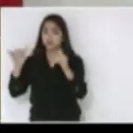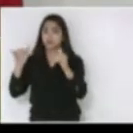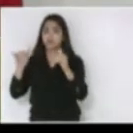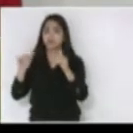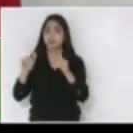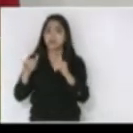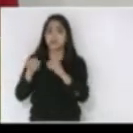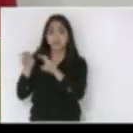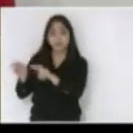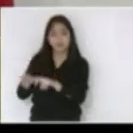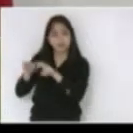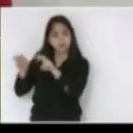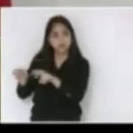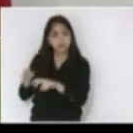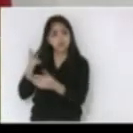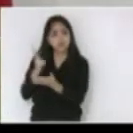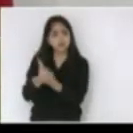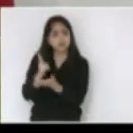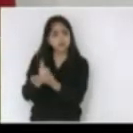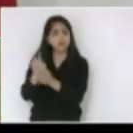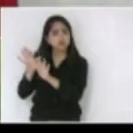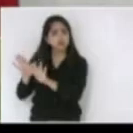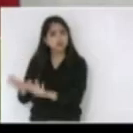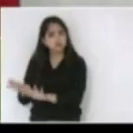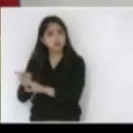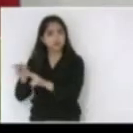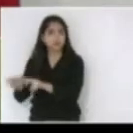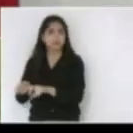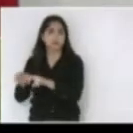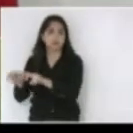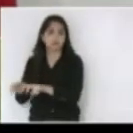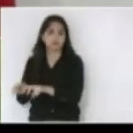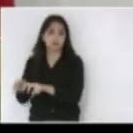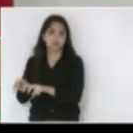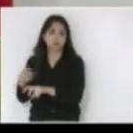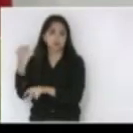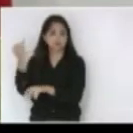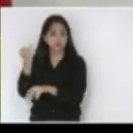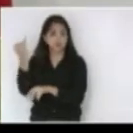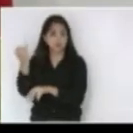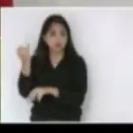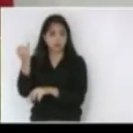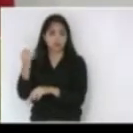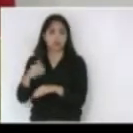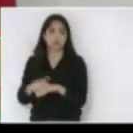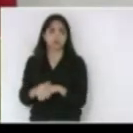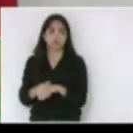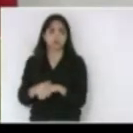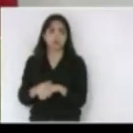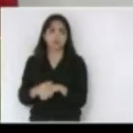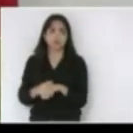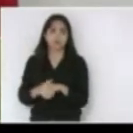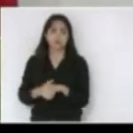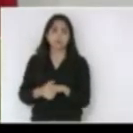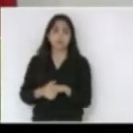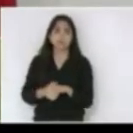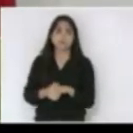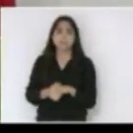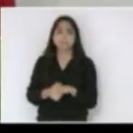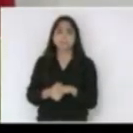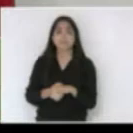nossos agricultores permaneçam no campo e isso é muito importante e isso é muito importante